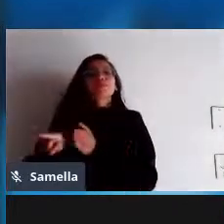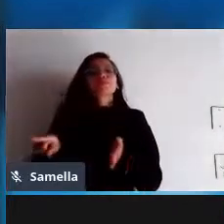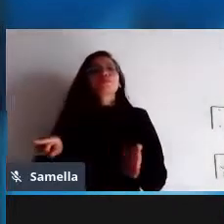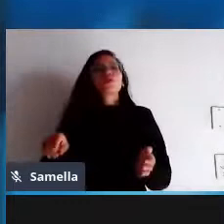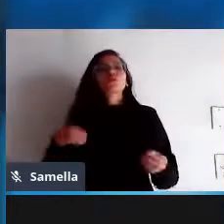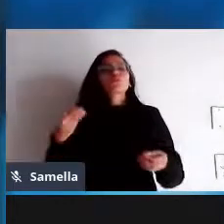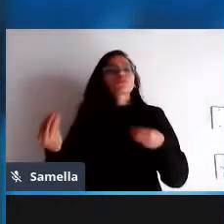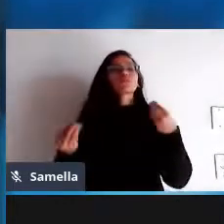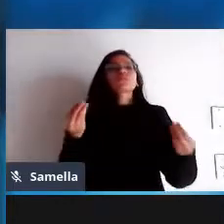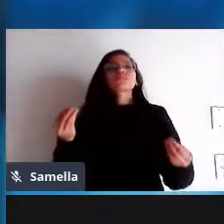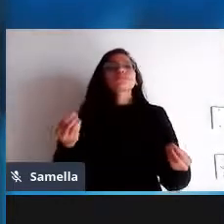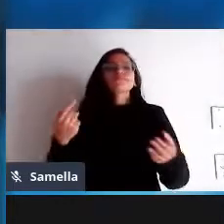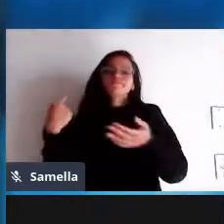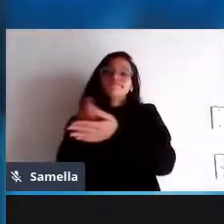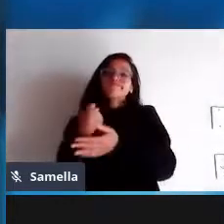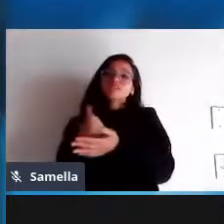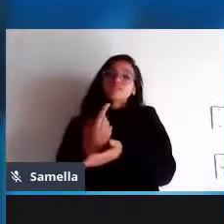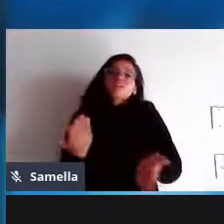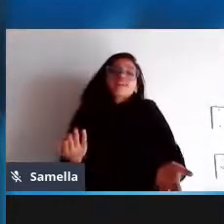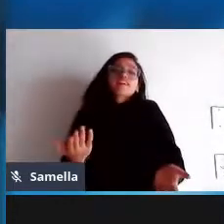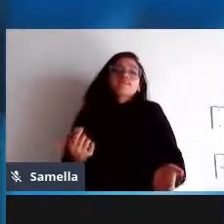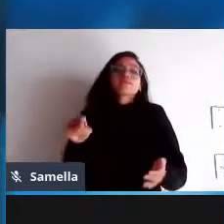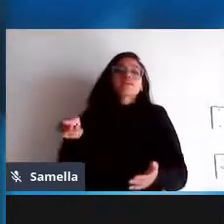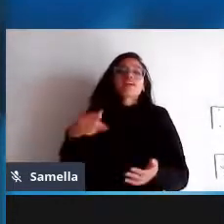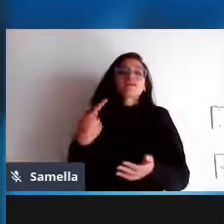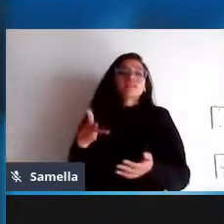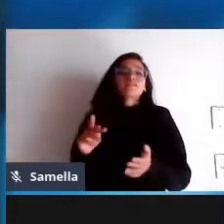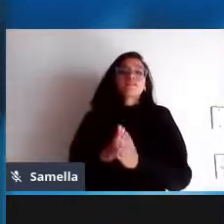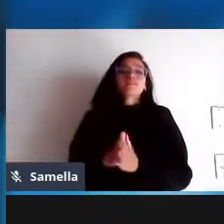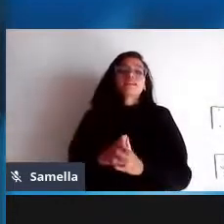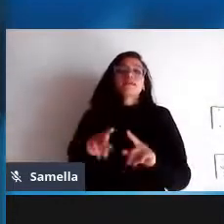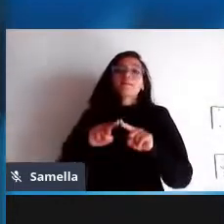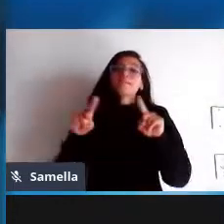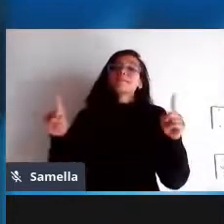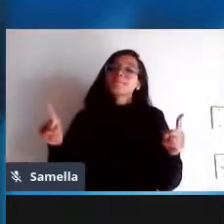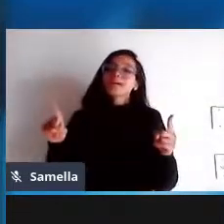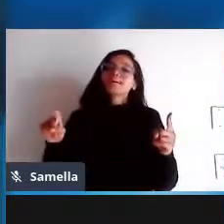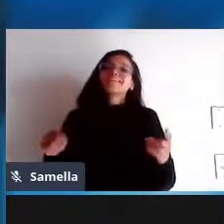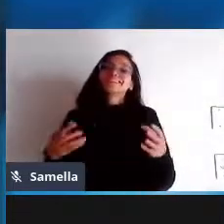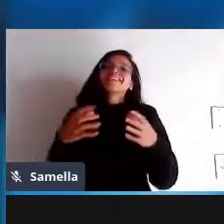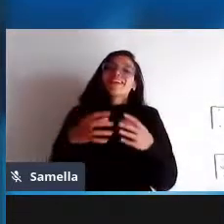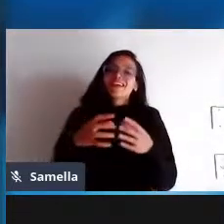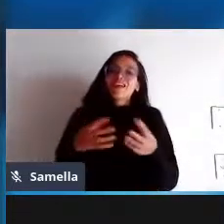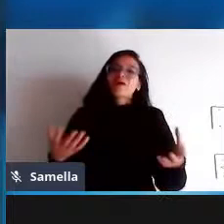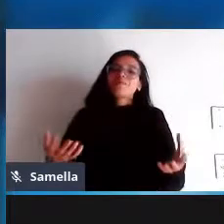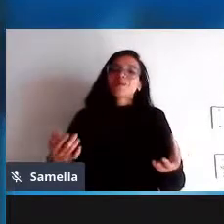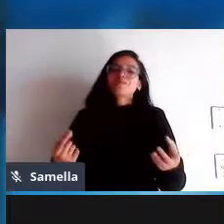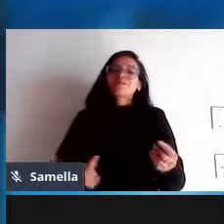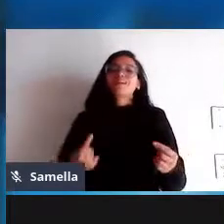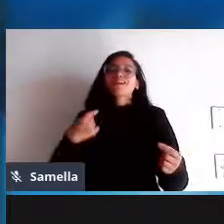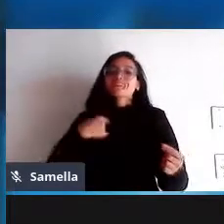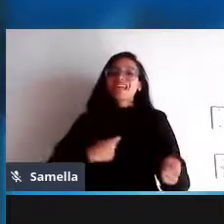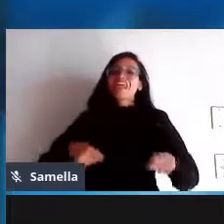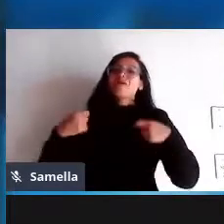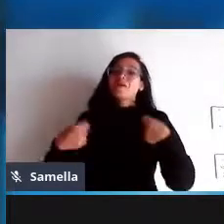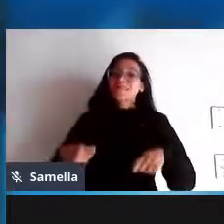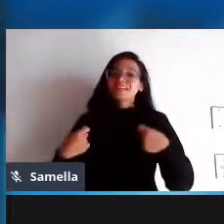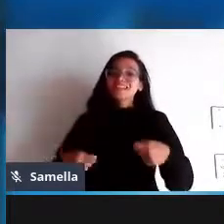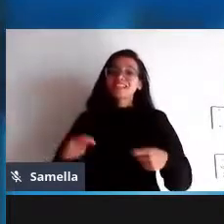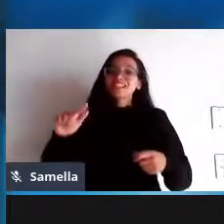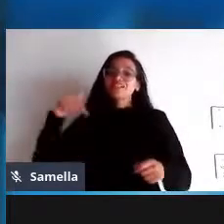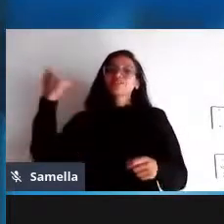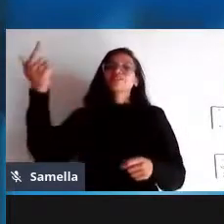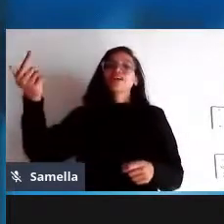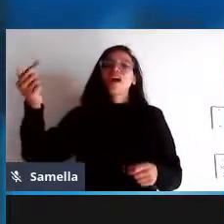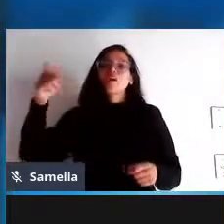suprir a sua necessidade não é sobrevivência mais mas tem relação com isso a coisa